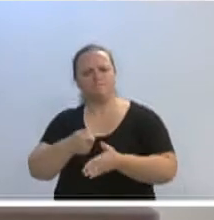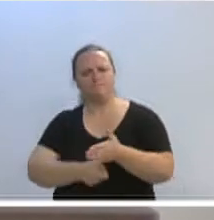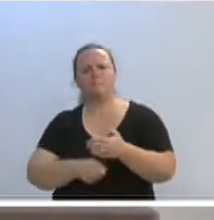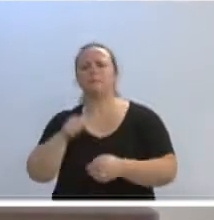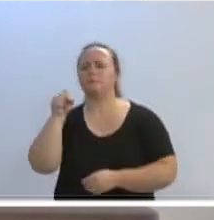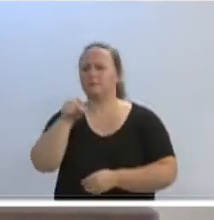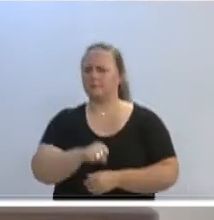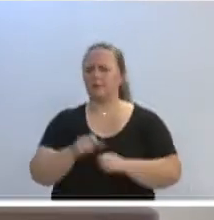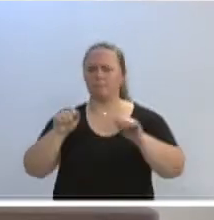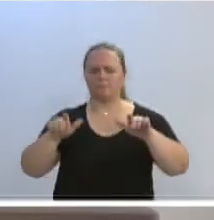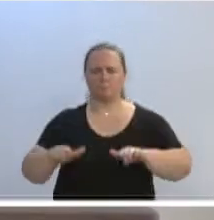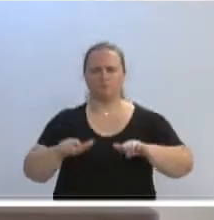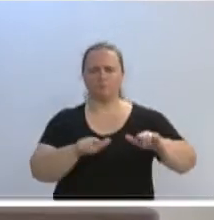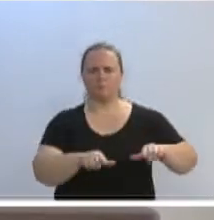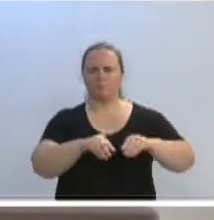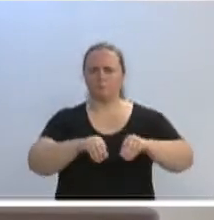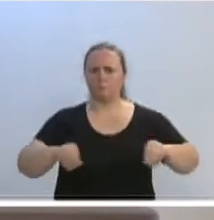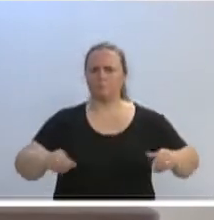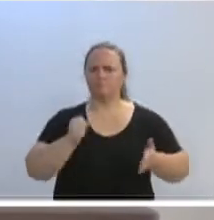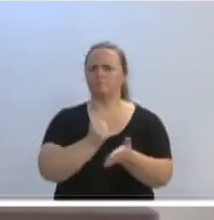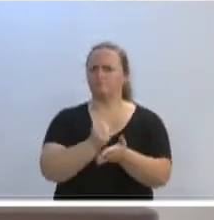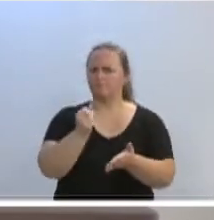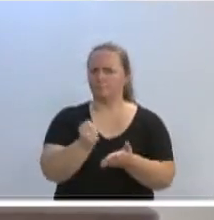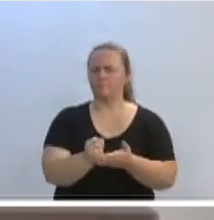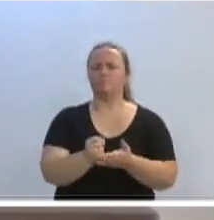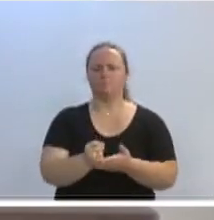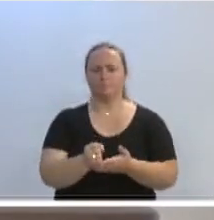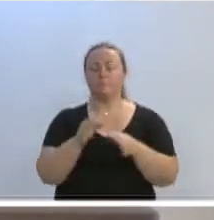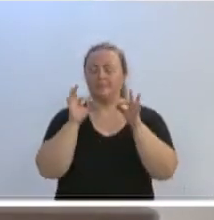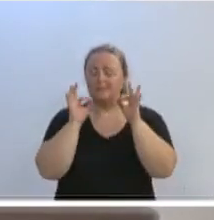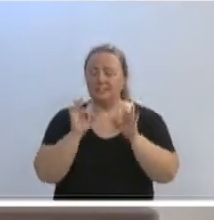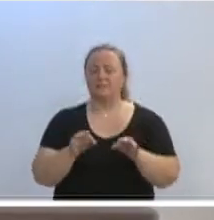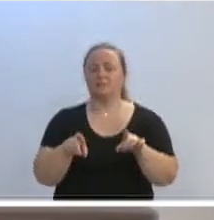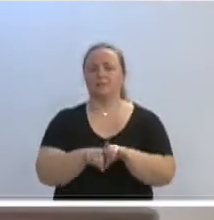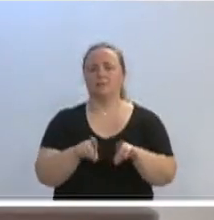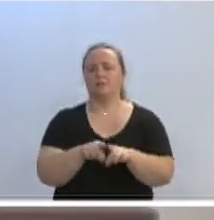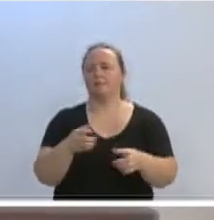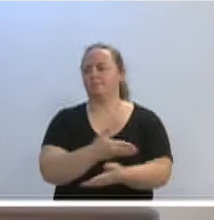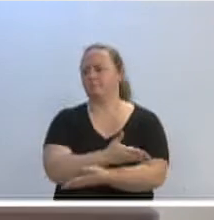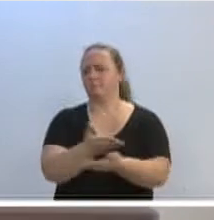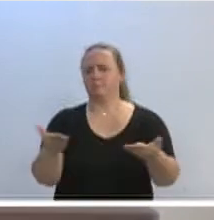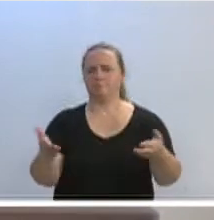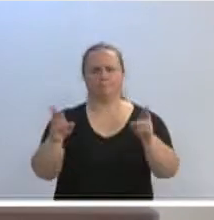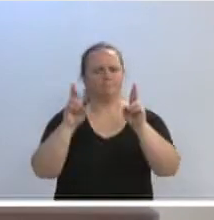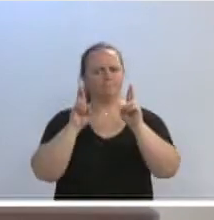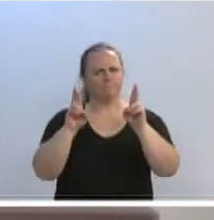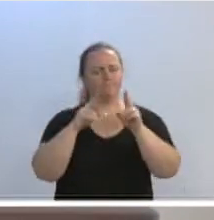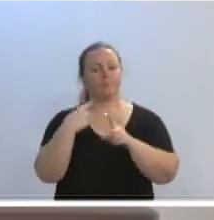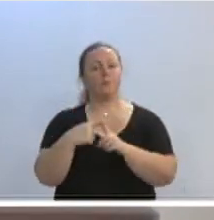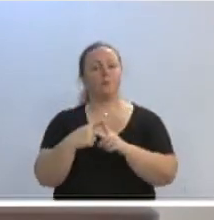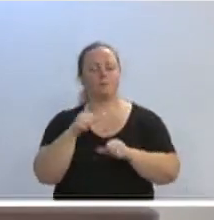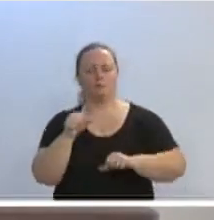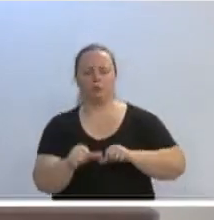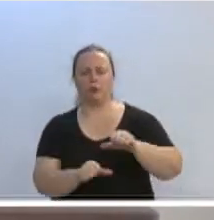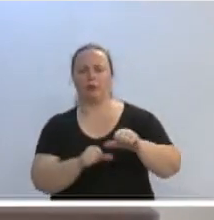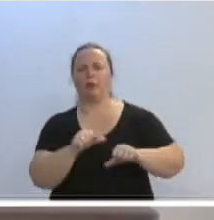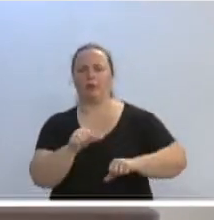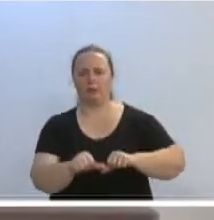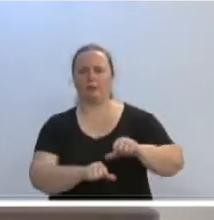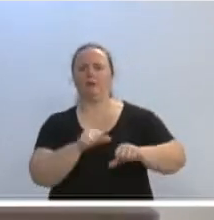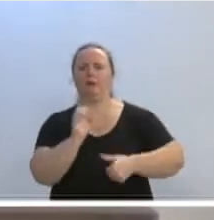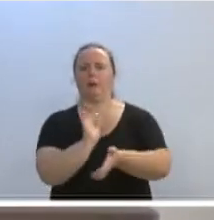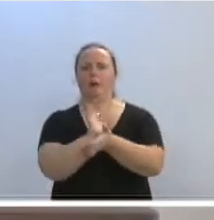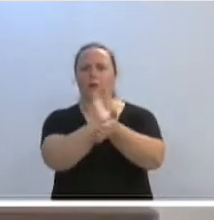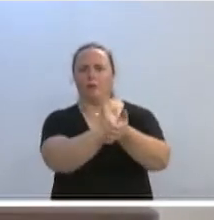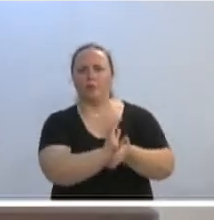Regularização Fundiária desta Casa, da qual o presidente e tenho certeza para os demais vereadores também. Temos uma grande expectativa porque fica trocando secretário, fica trocando de equipe, aí